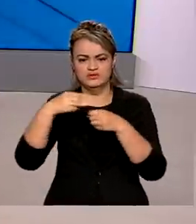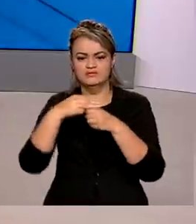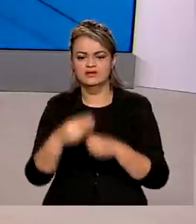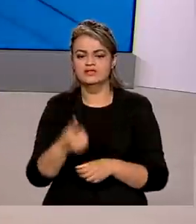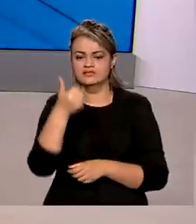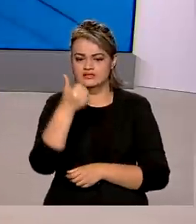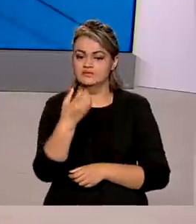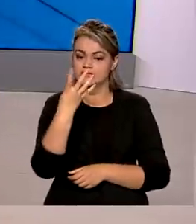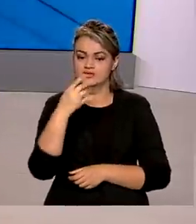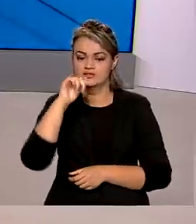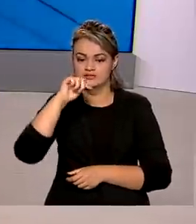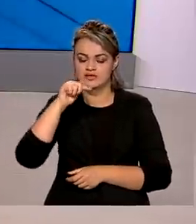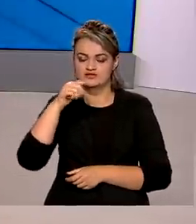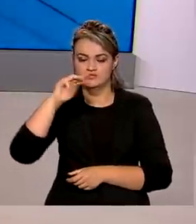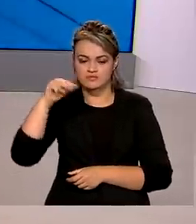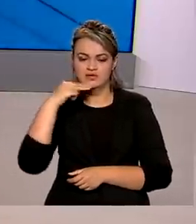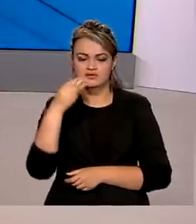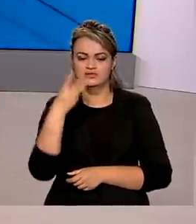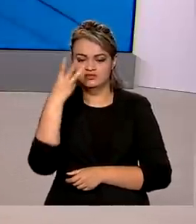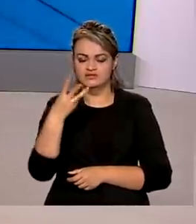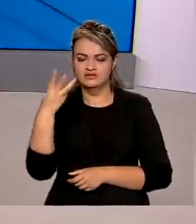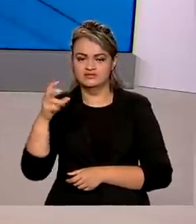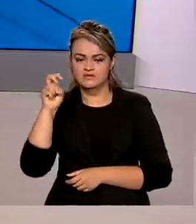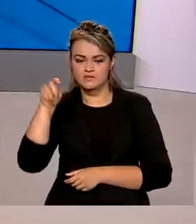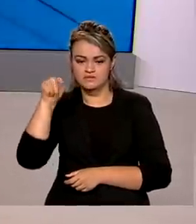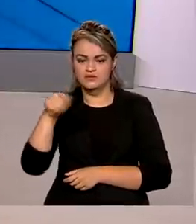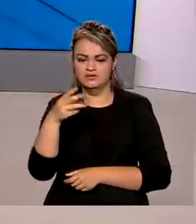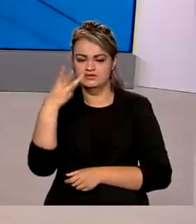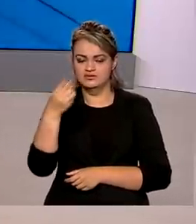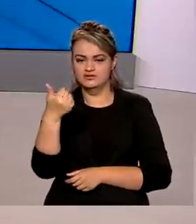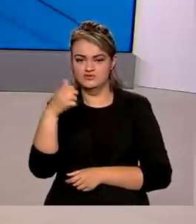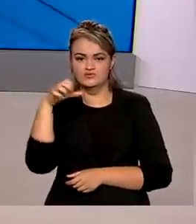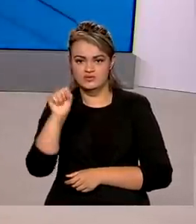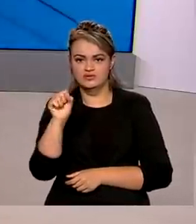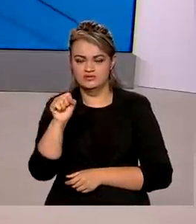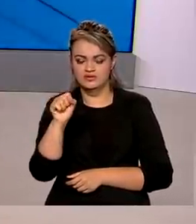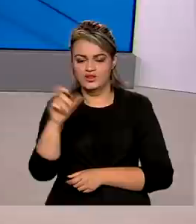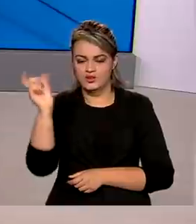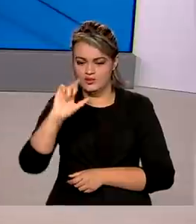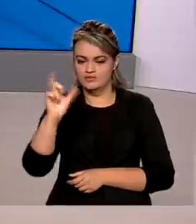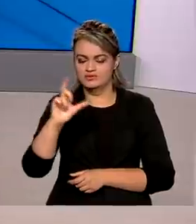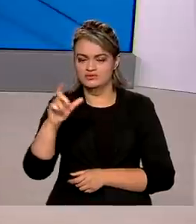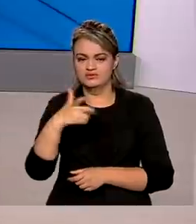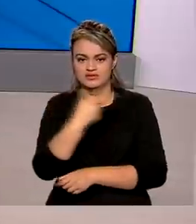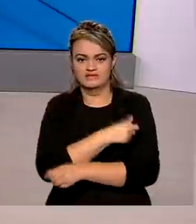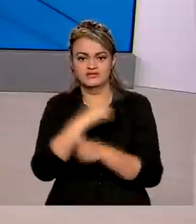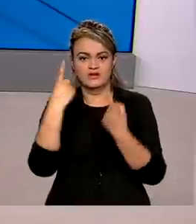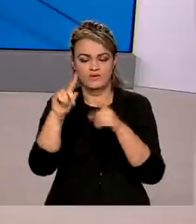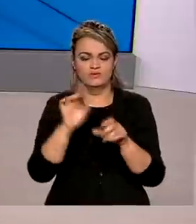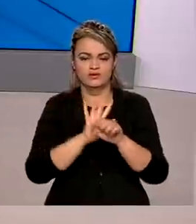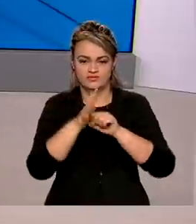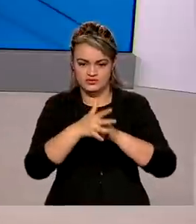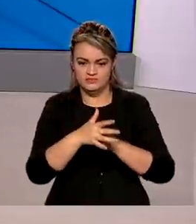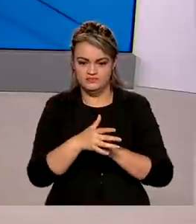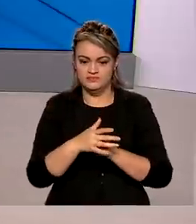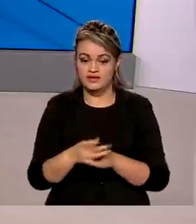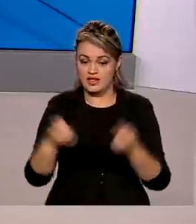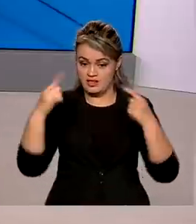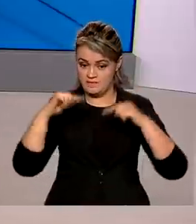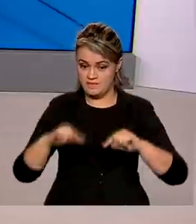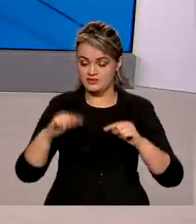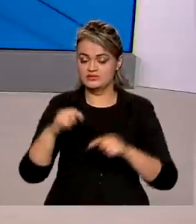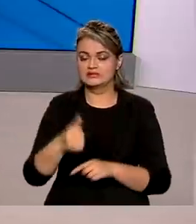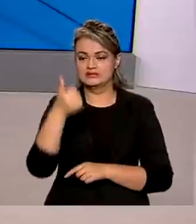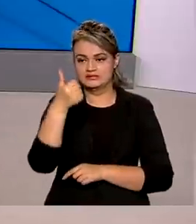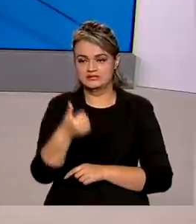147 milhões, 335 mil, 318 doses de vacinas contra a Covid. Dessas doses,